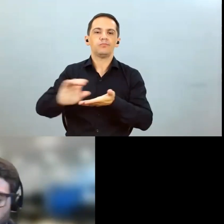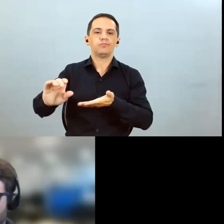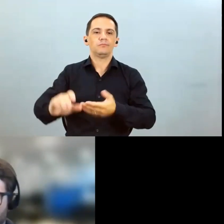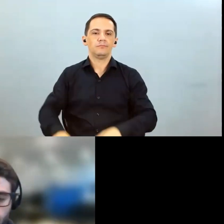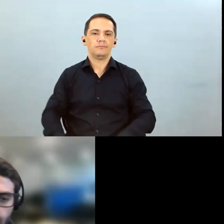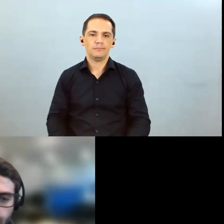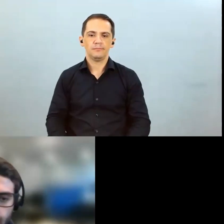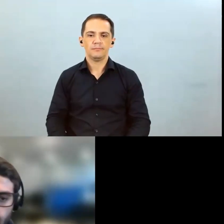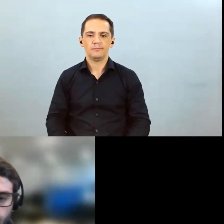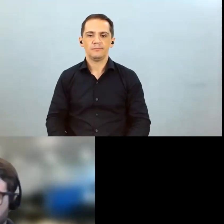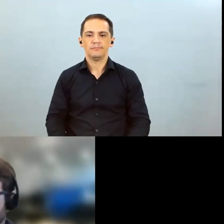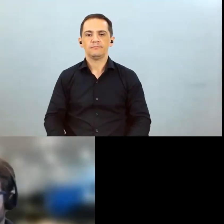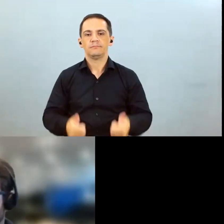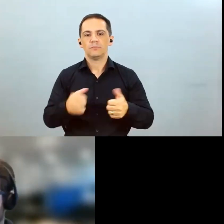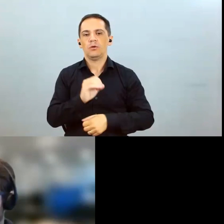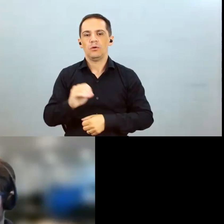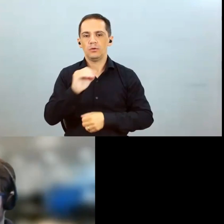está ótimo professor Renato obrigado